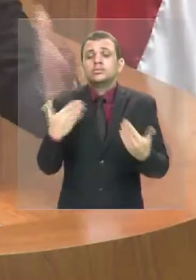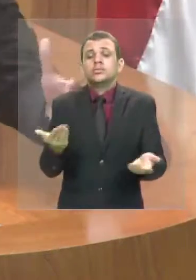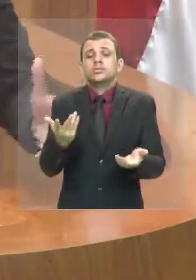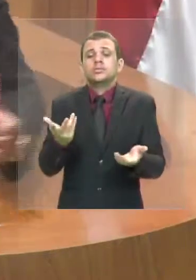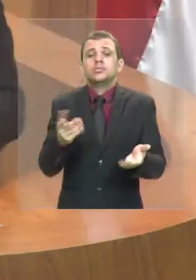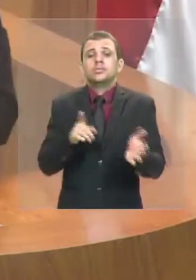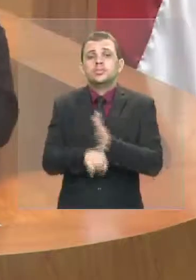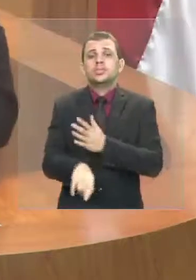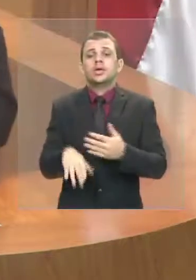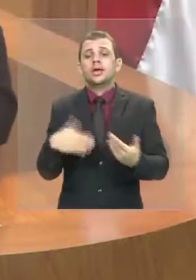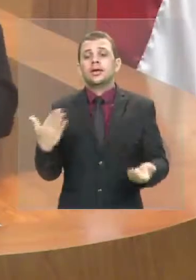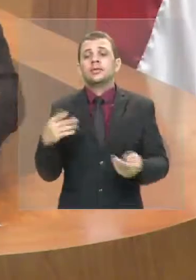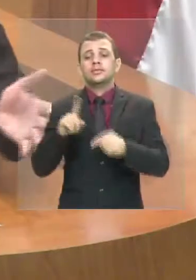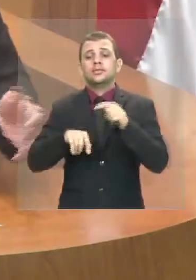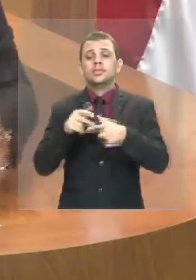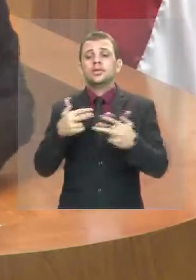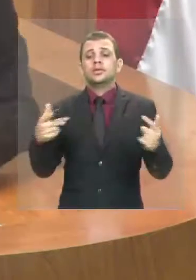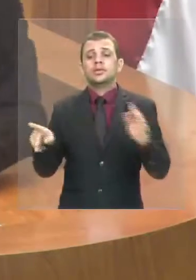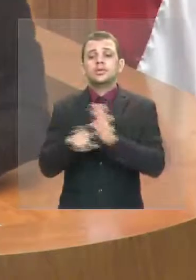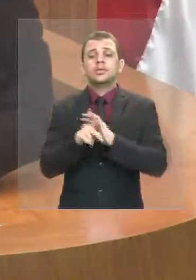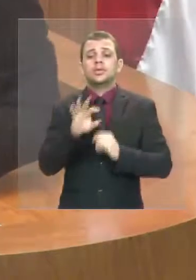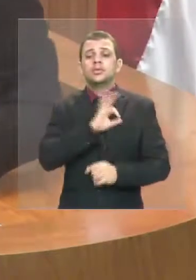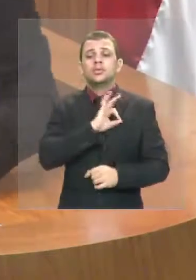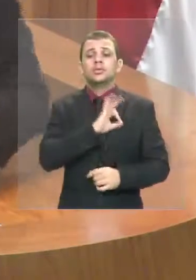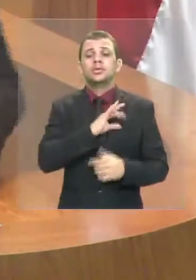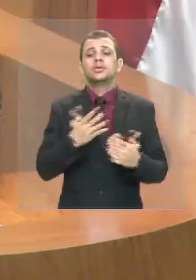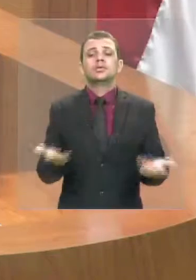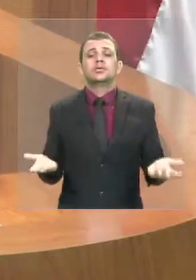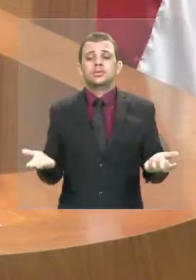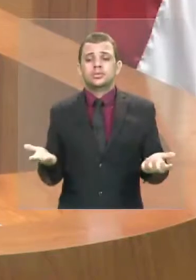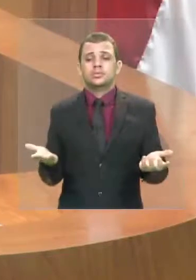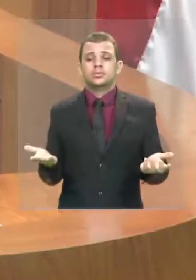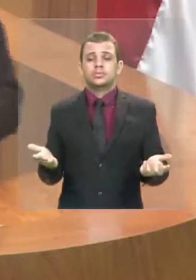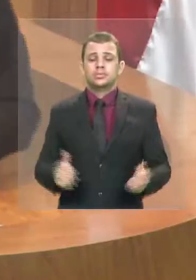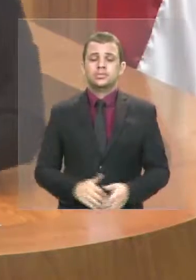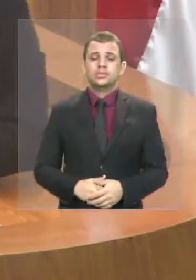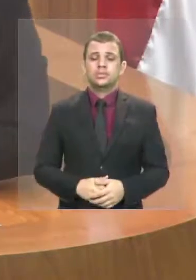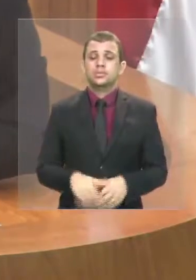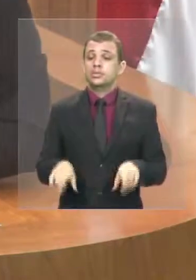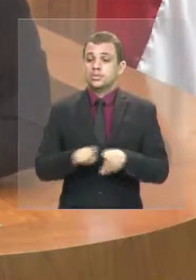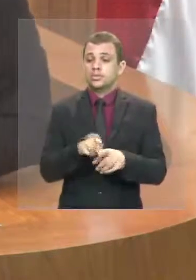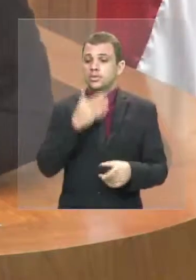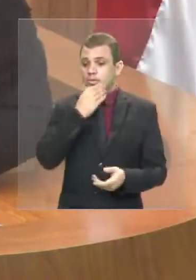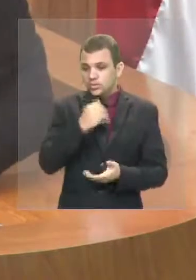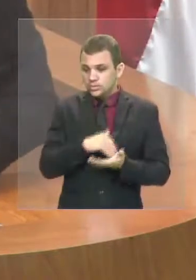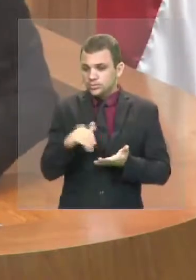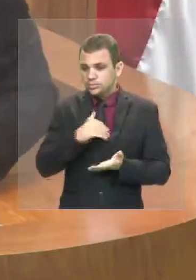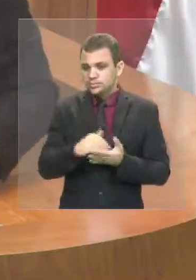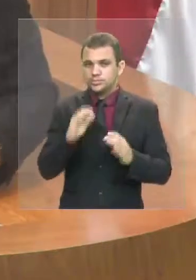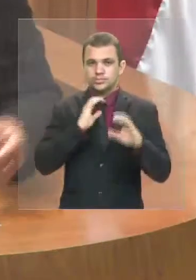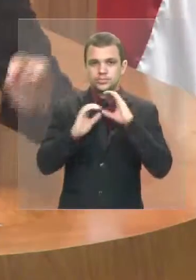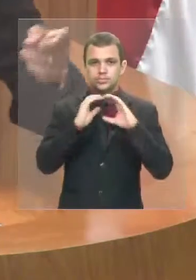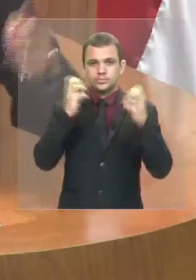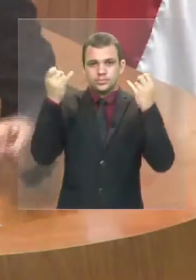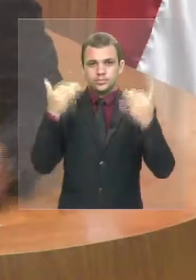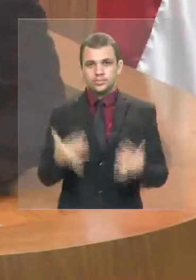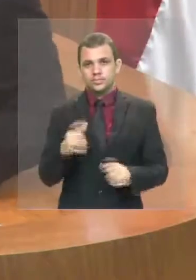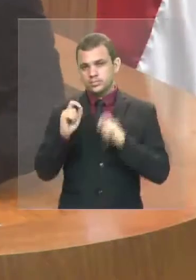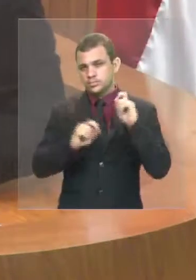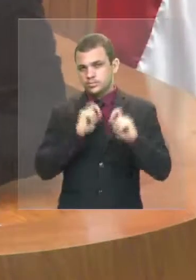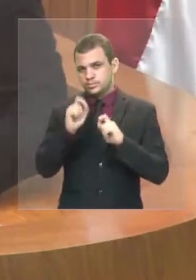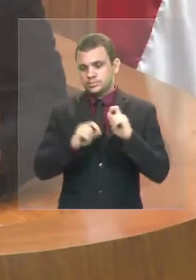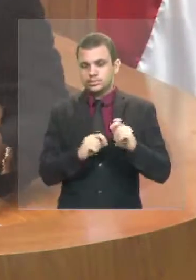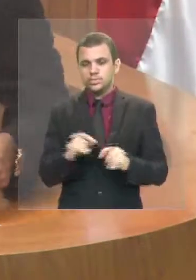agora quer vender com relação a isso. E o que o secretário de comunicação falou, deputado Rogério Cafeteira, foi que